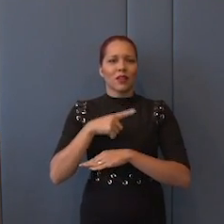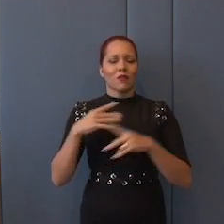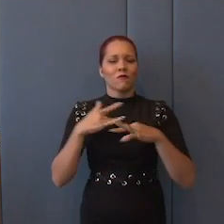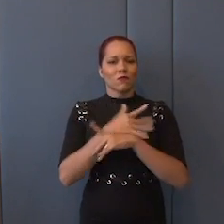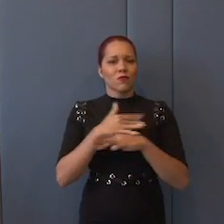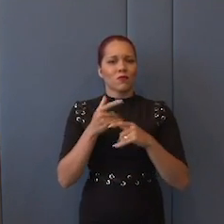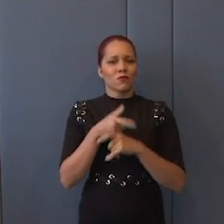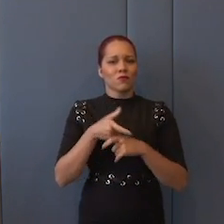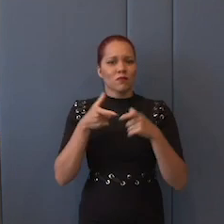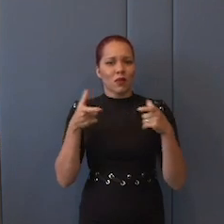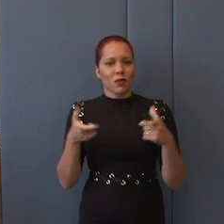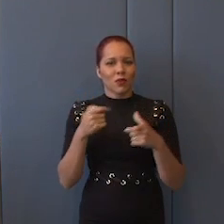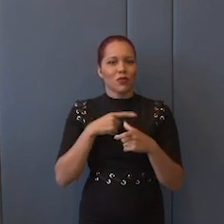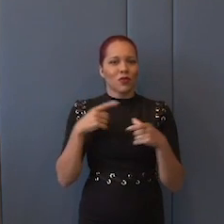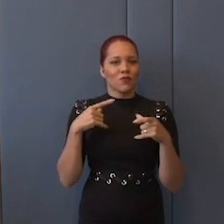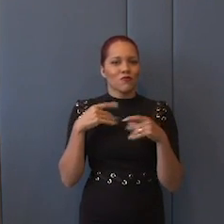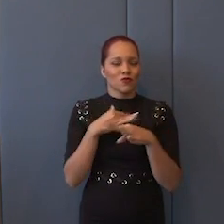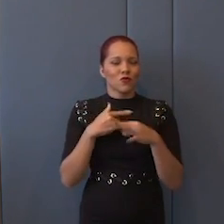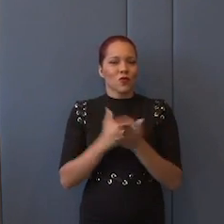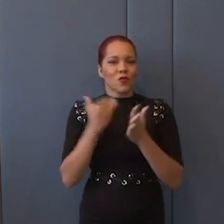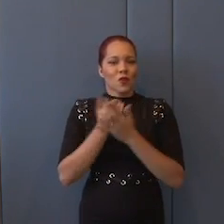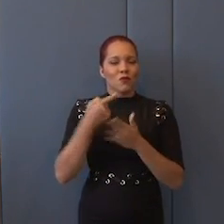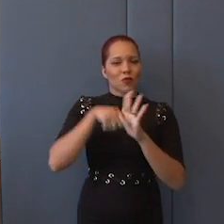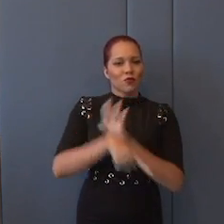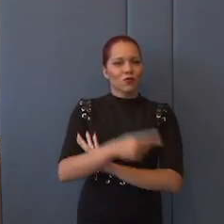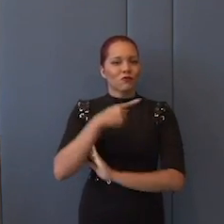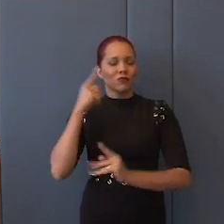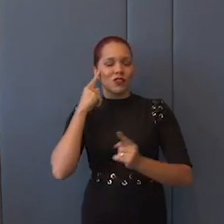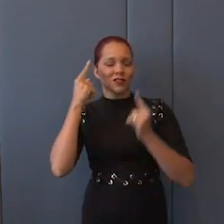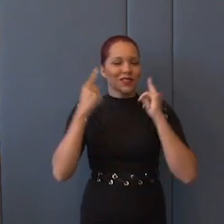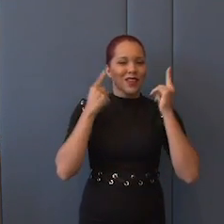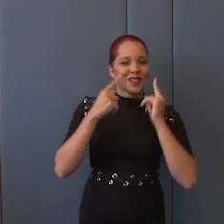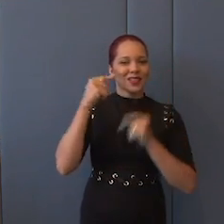grande, maior, mais profundo de ideias aqui dentro,